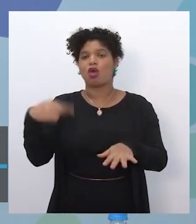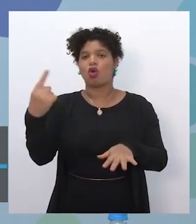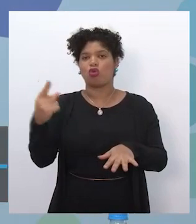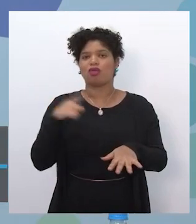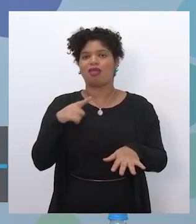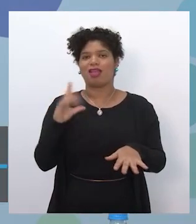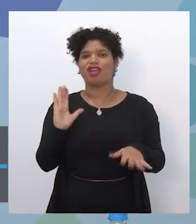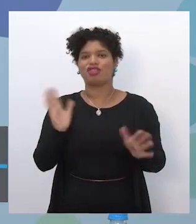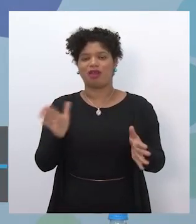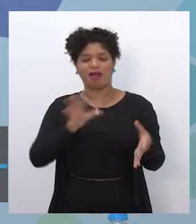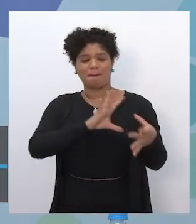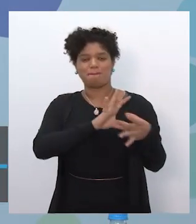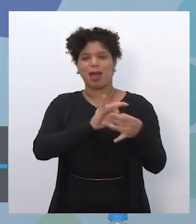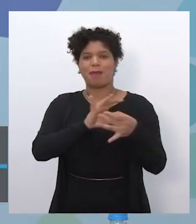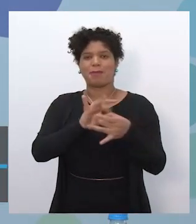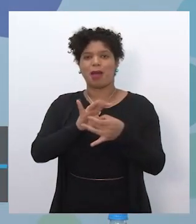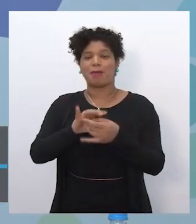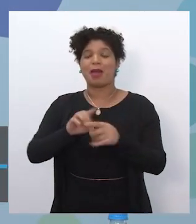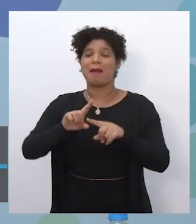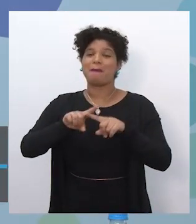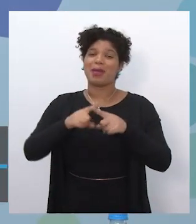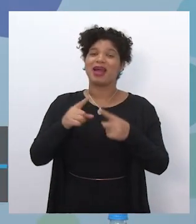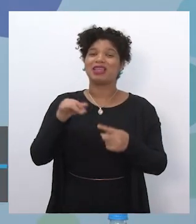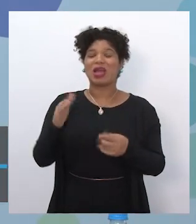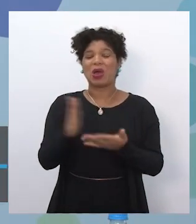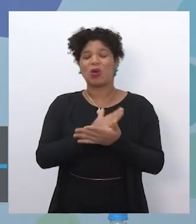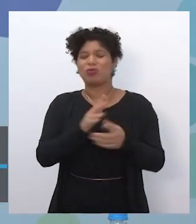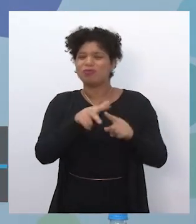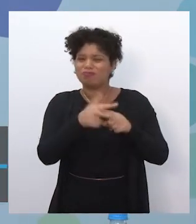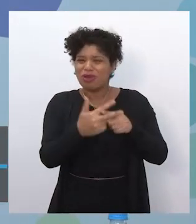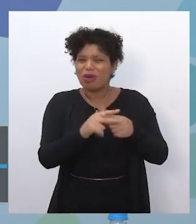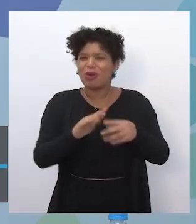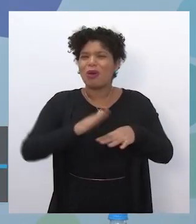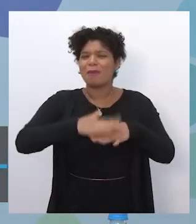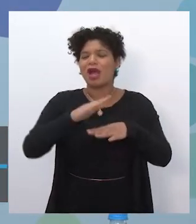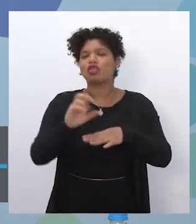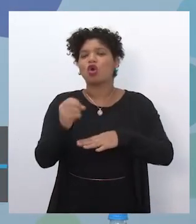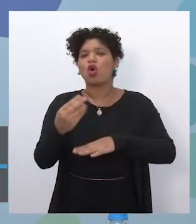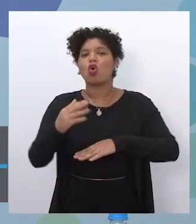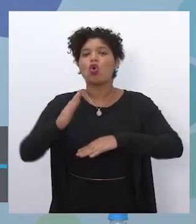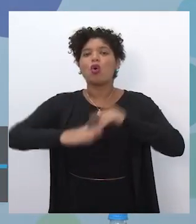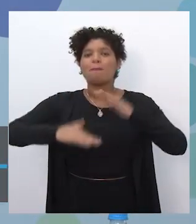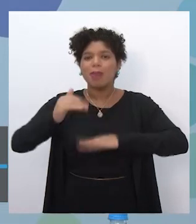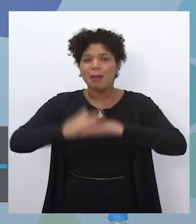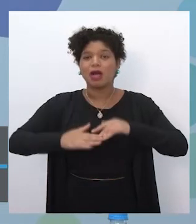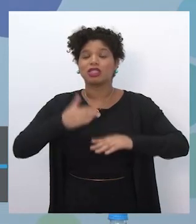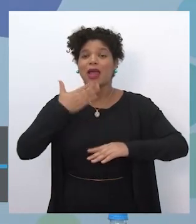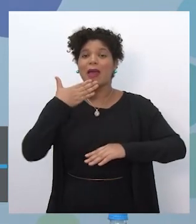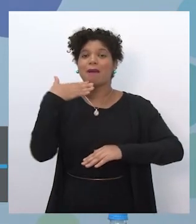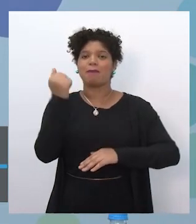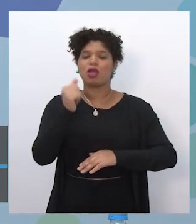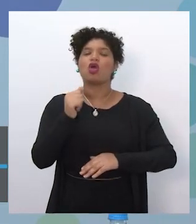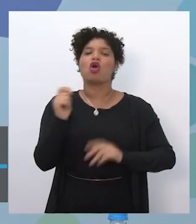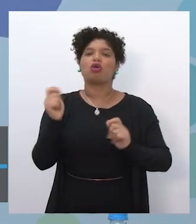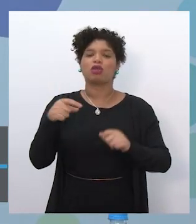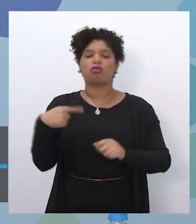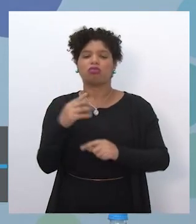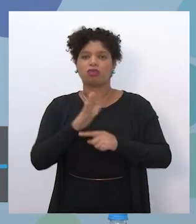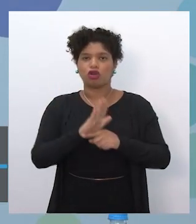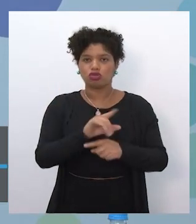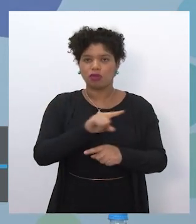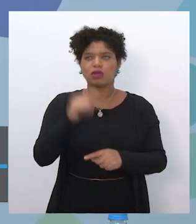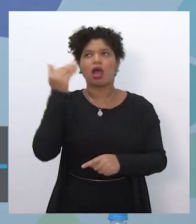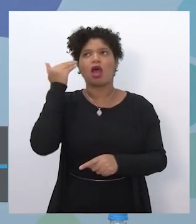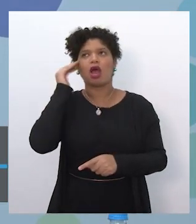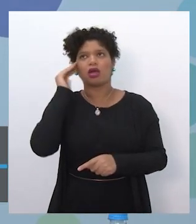obviamente, que traz aspectos mais operacionais, dinâmicas, mais práticas para que seja possível que vocês tenham